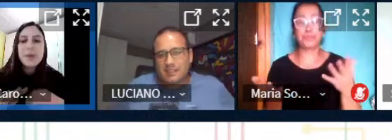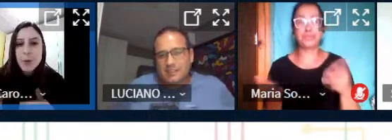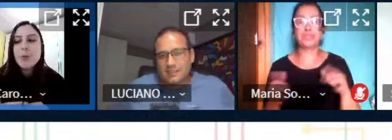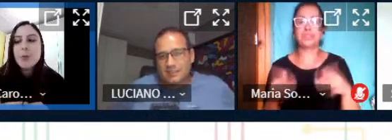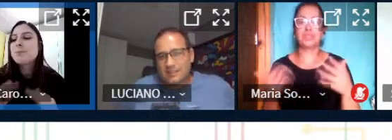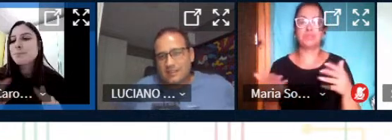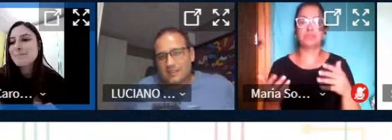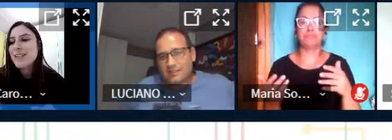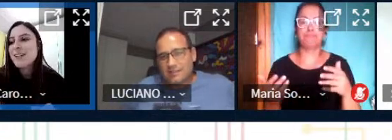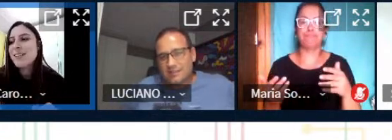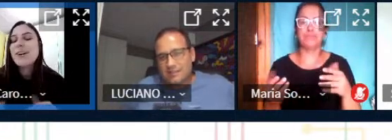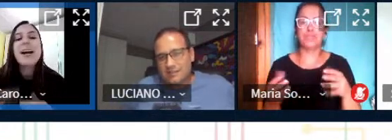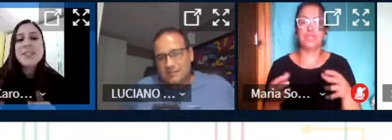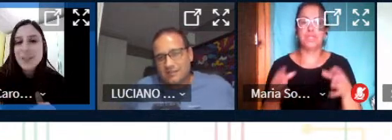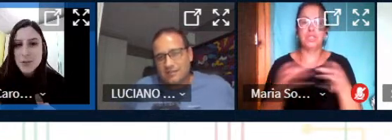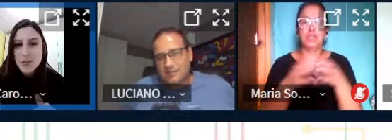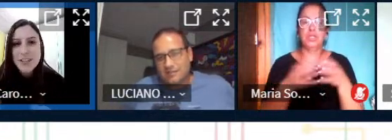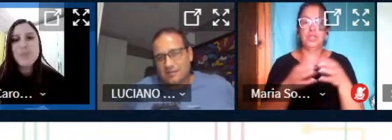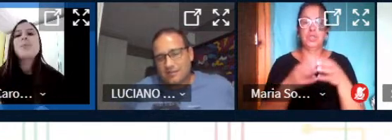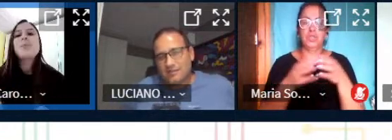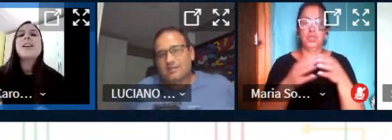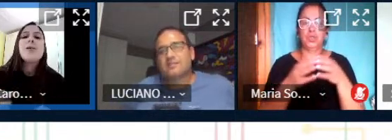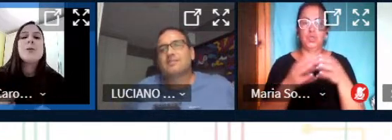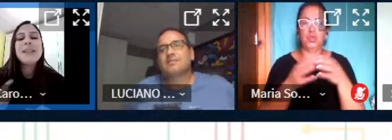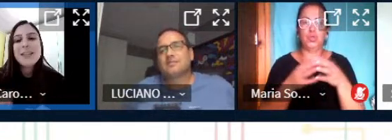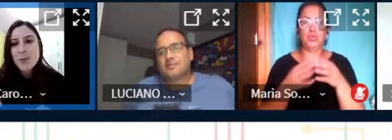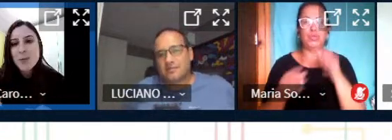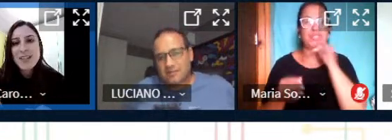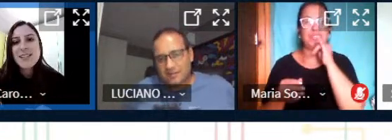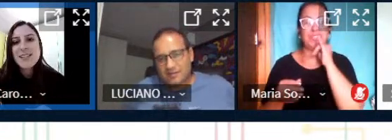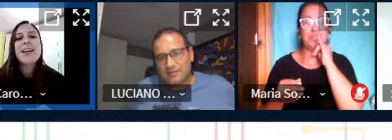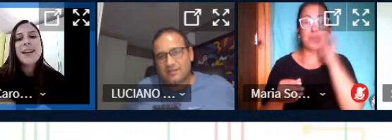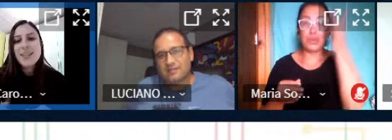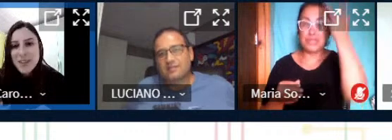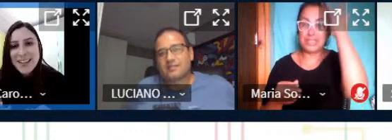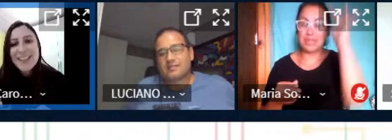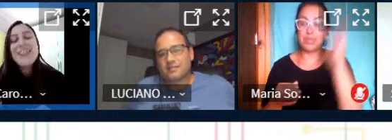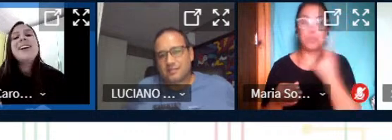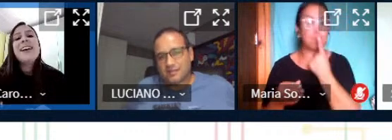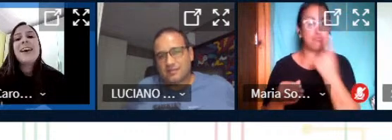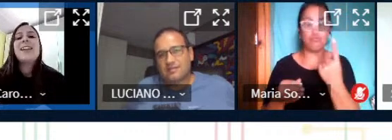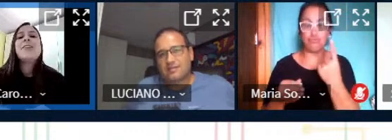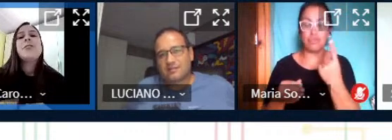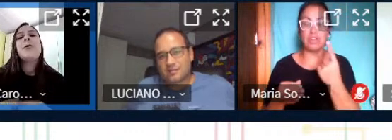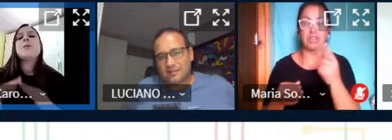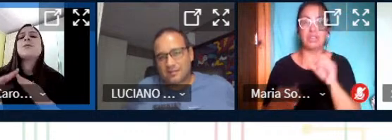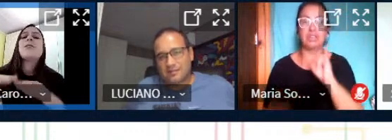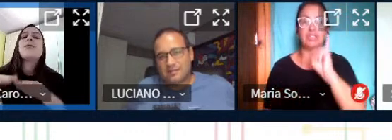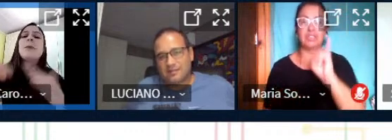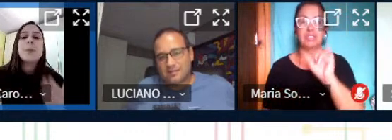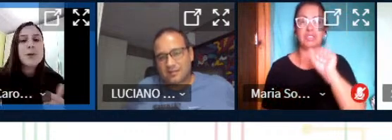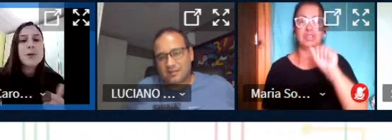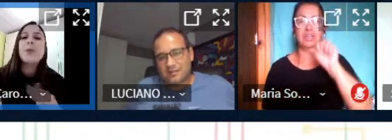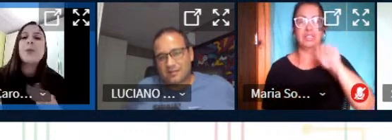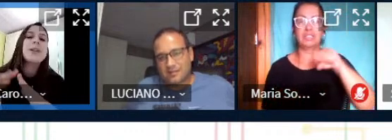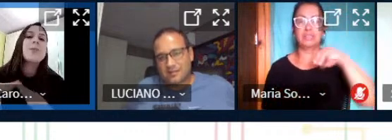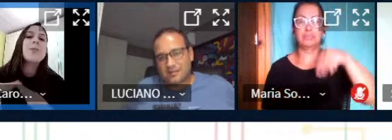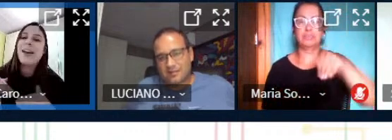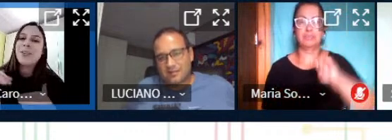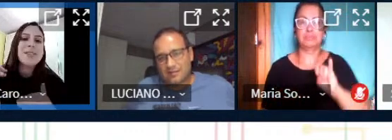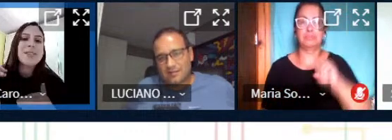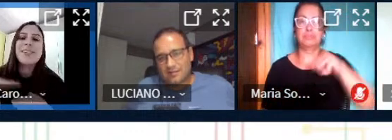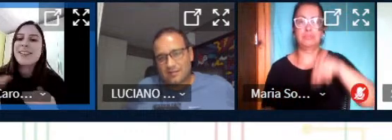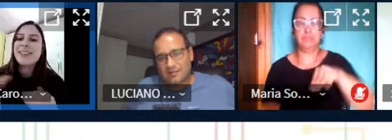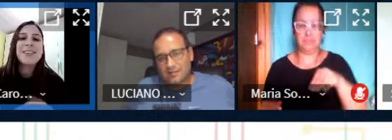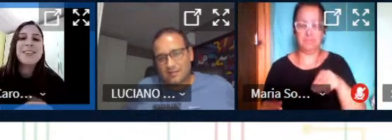não domina muito a edição de vídeo uma das bolsistas a Yasmin ela ficou responsável pela produção então